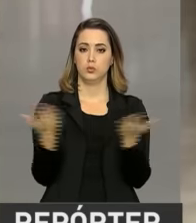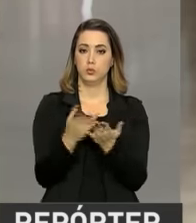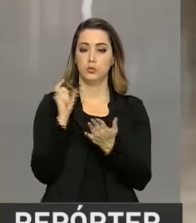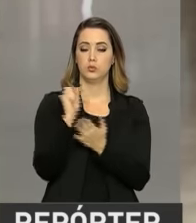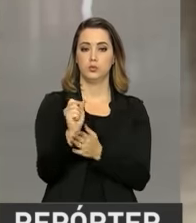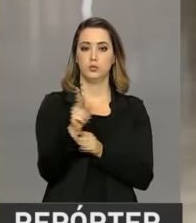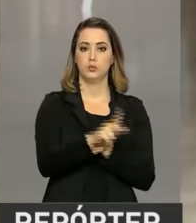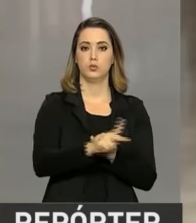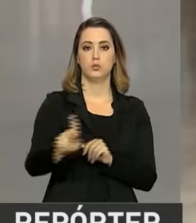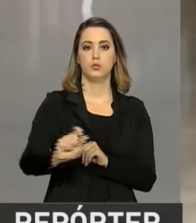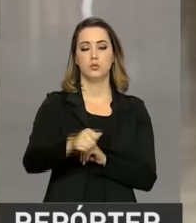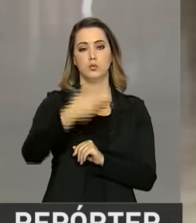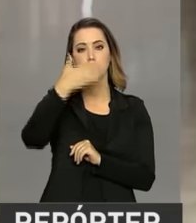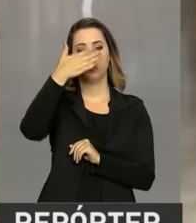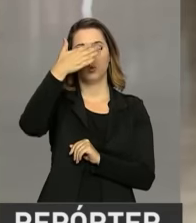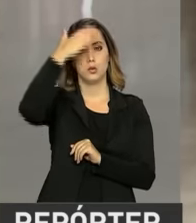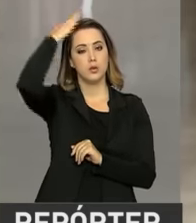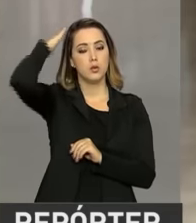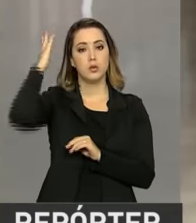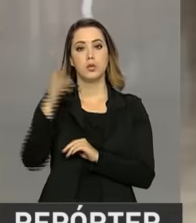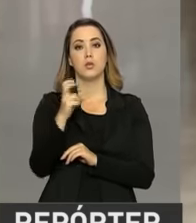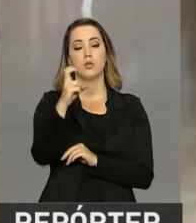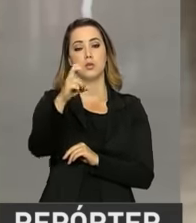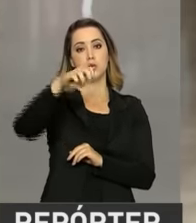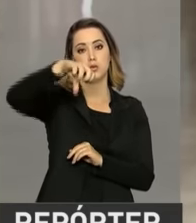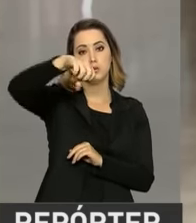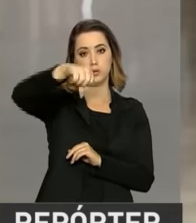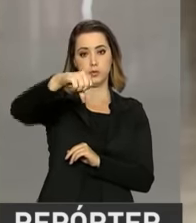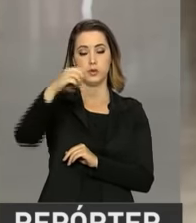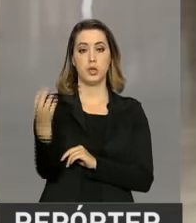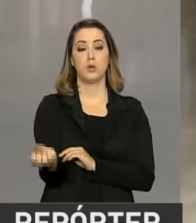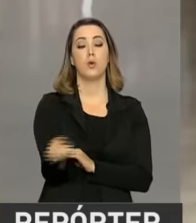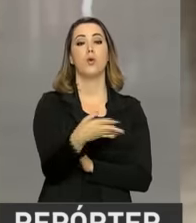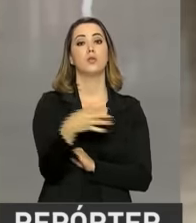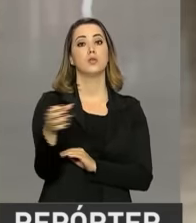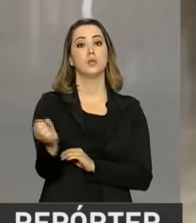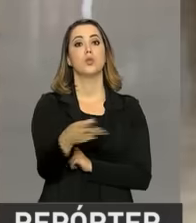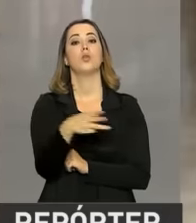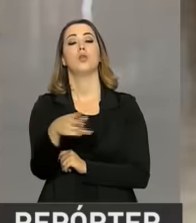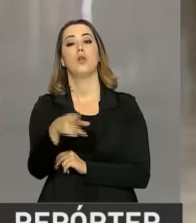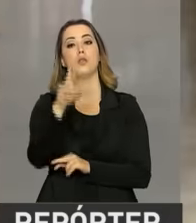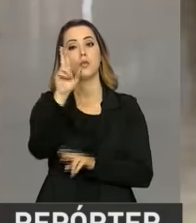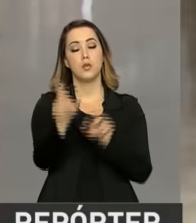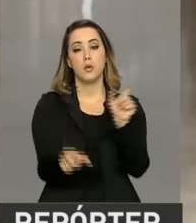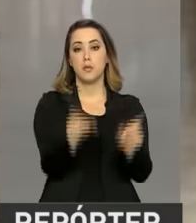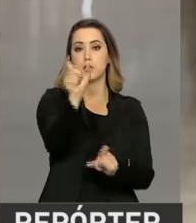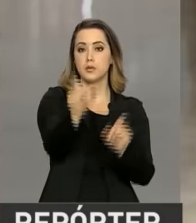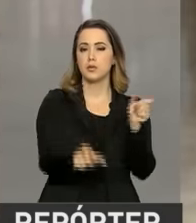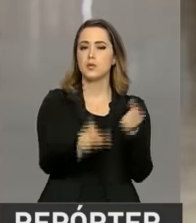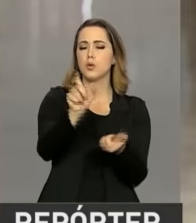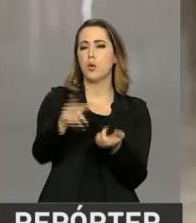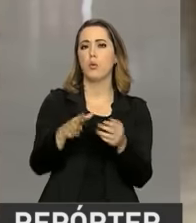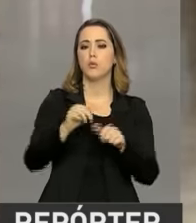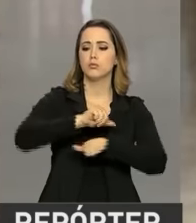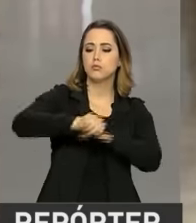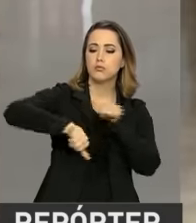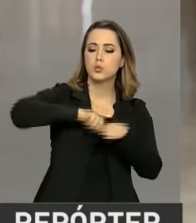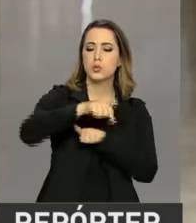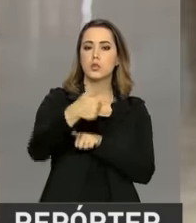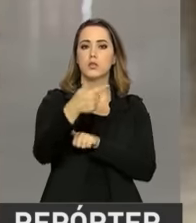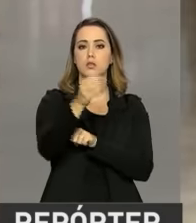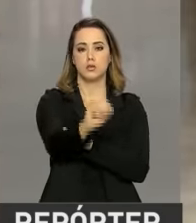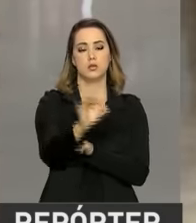Michel Temer deu posse a 59 novos integrantes, renovando o grupo em quase 70%.